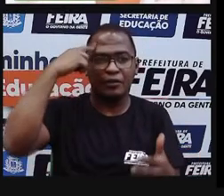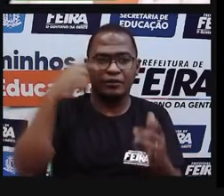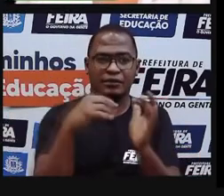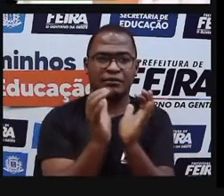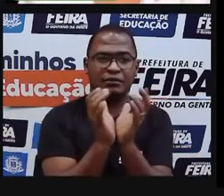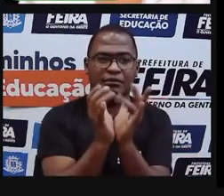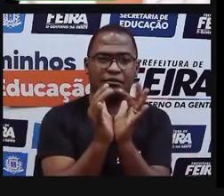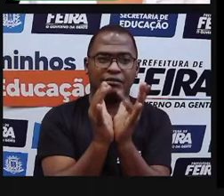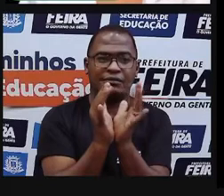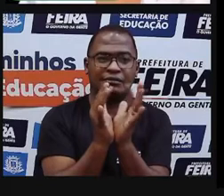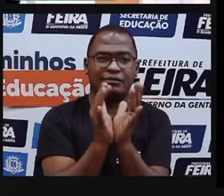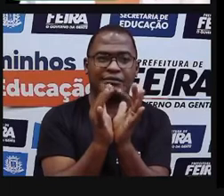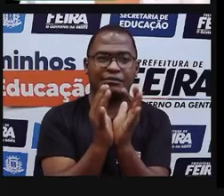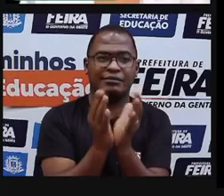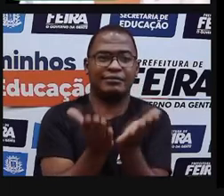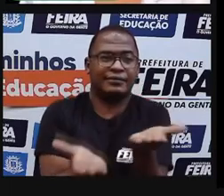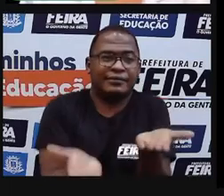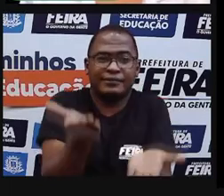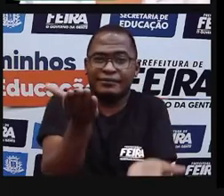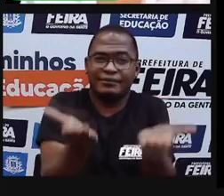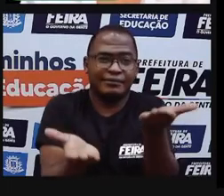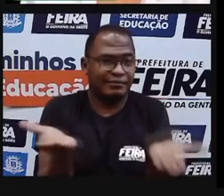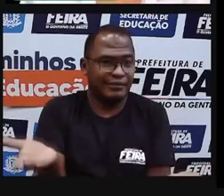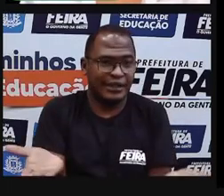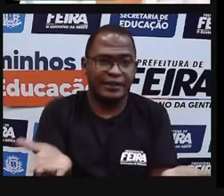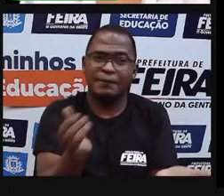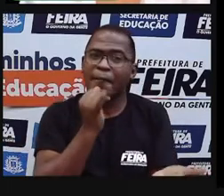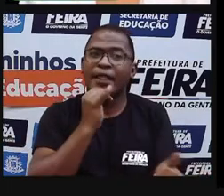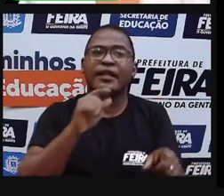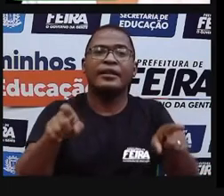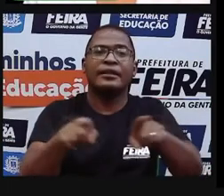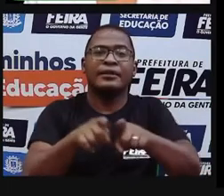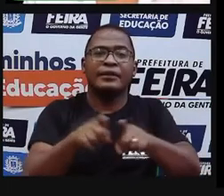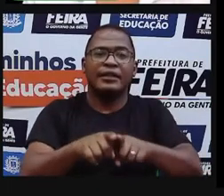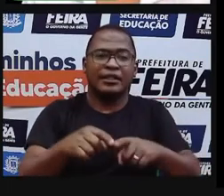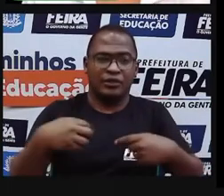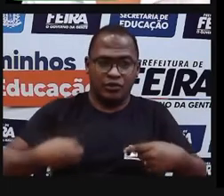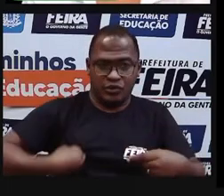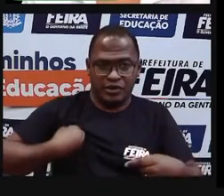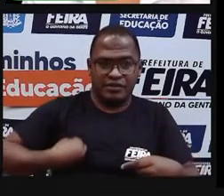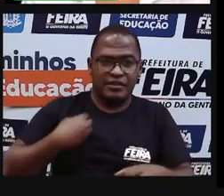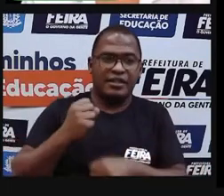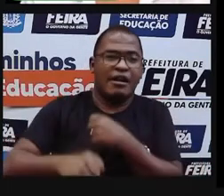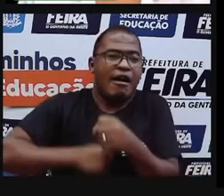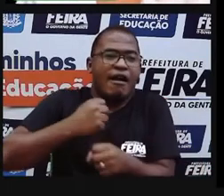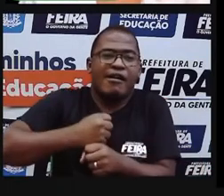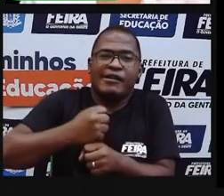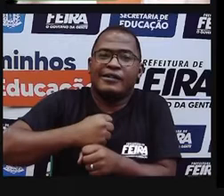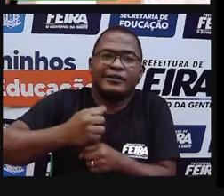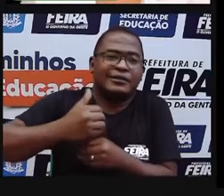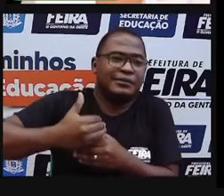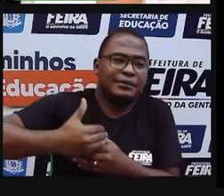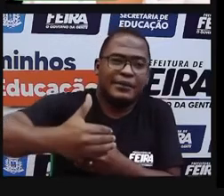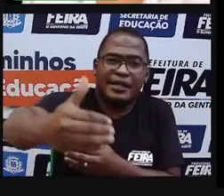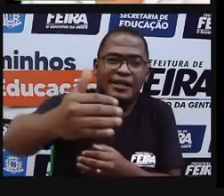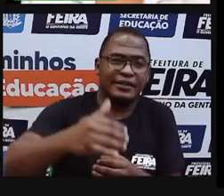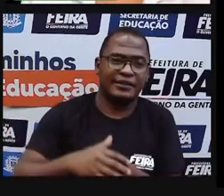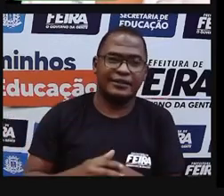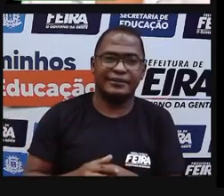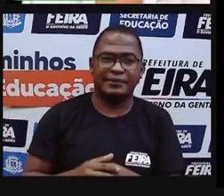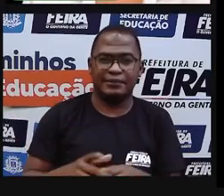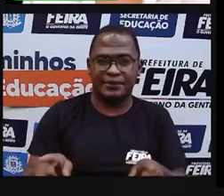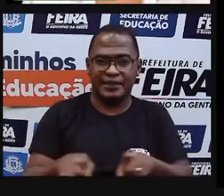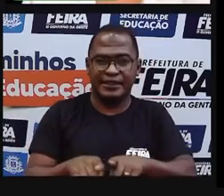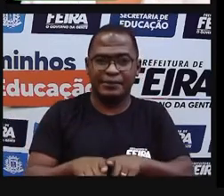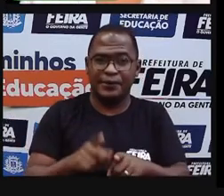o nosso tempo de vida. Porque a gente está preservando a nossa saúde. Vai reduzir o estresse. A gente tem determinados